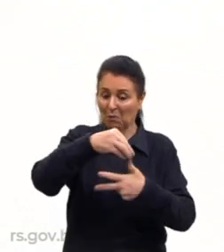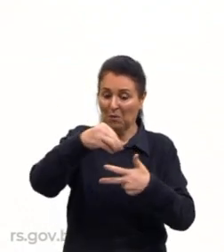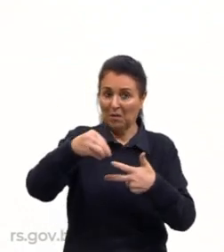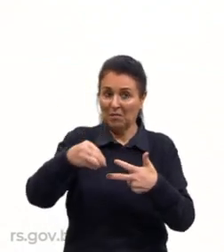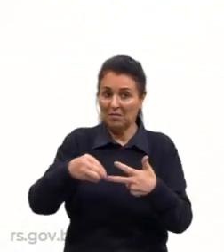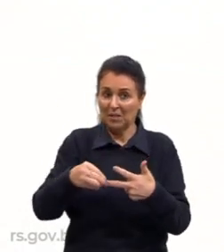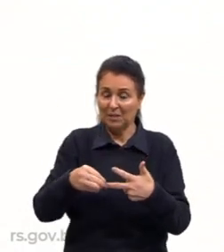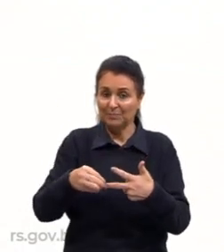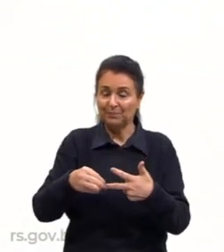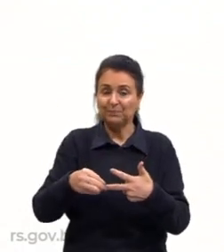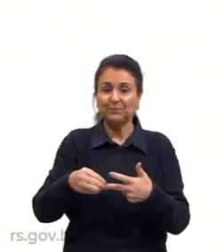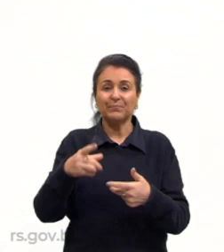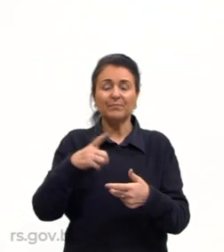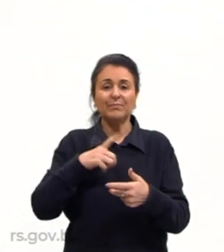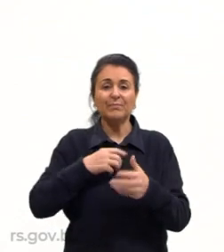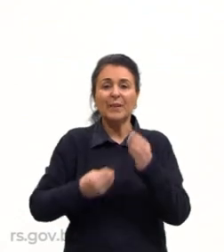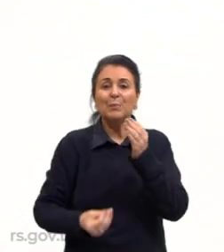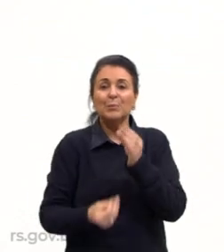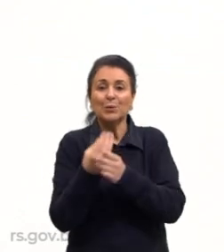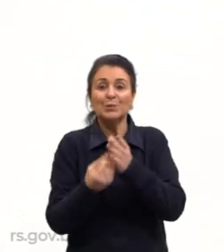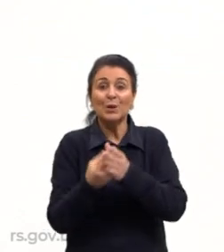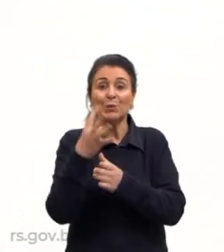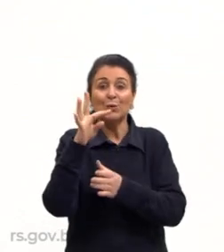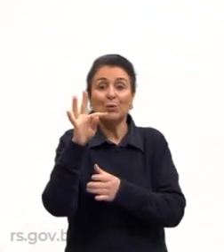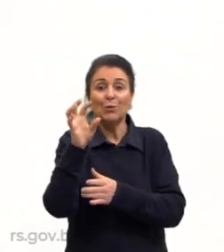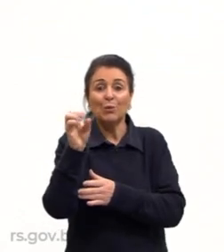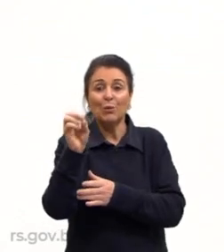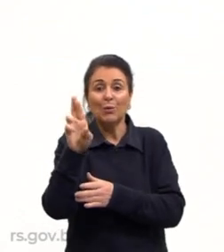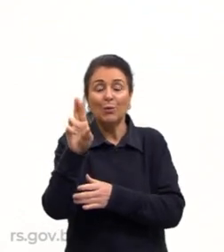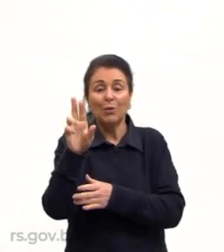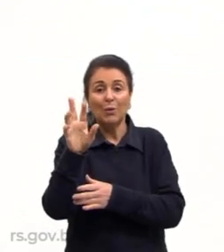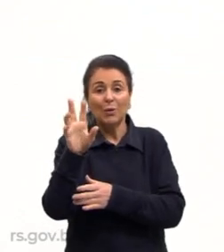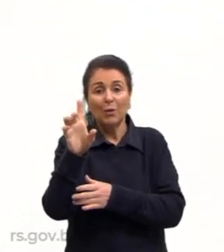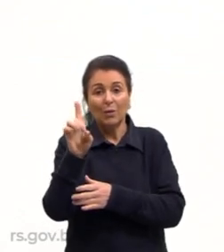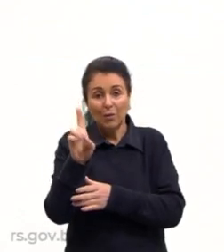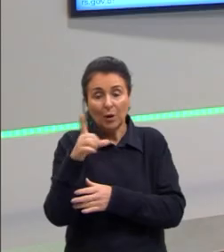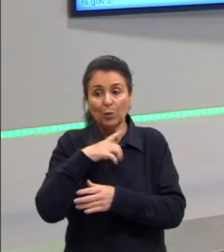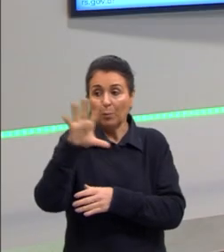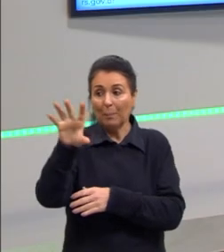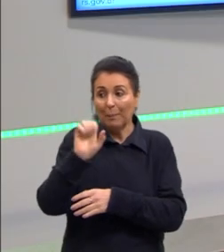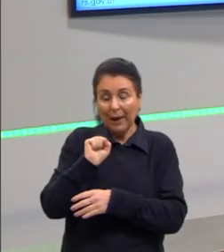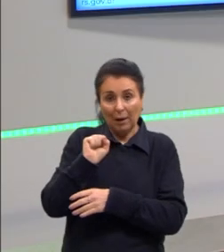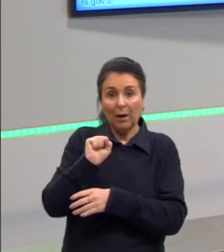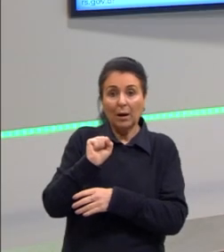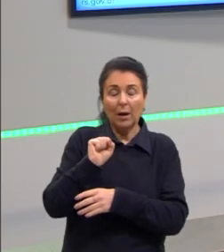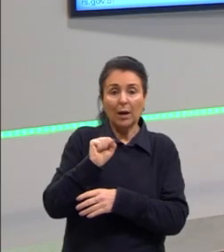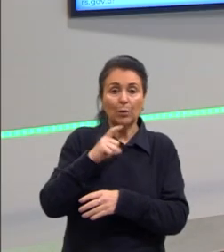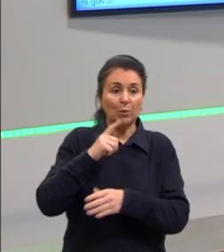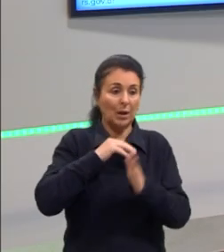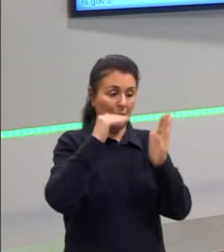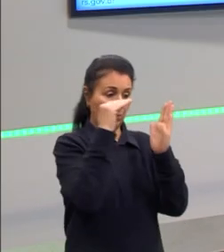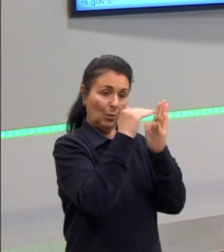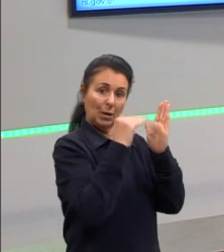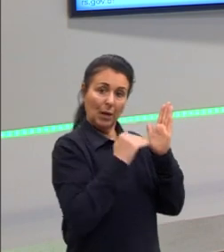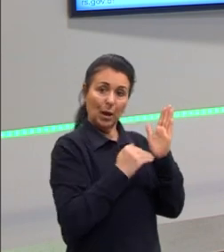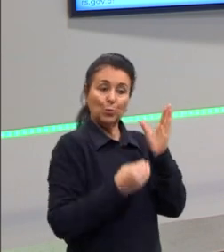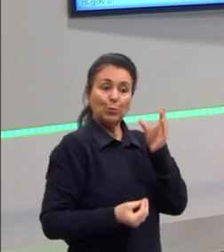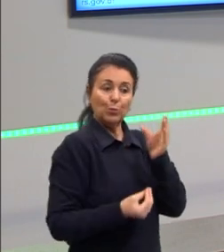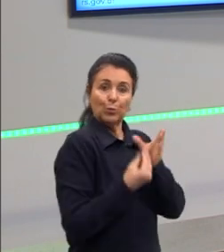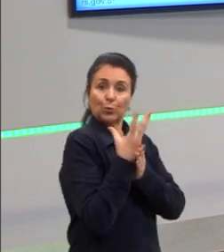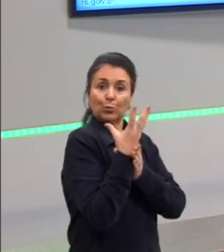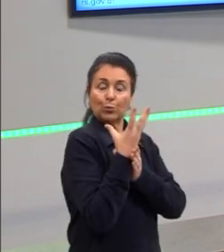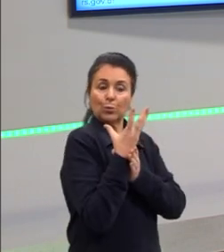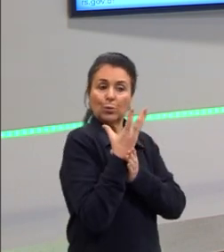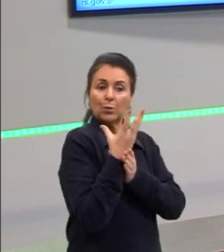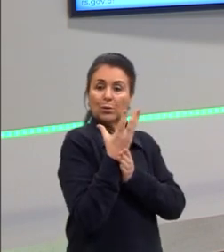A produção empurrada que é aquela do forno, Então, tu pega do fornecedor, tu tem estoques, tu produz, gera um estoque,